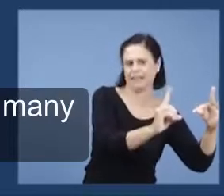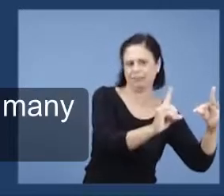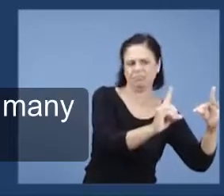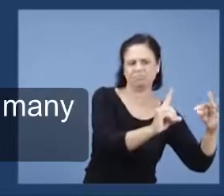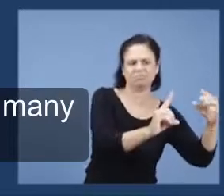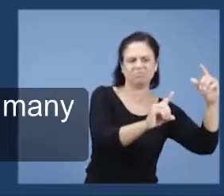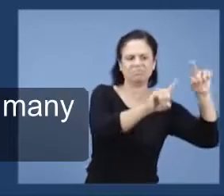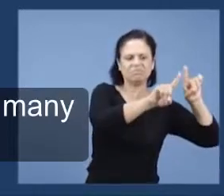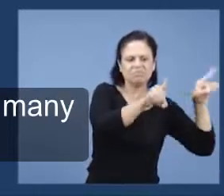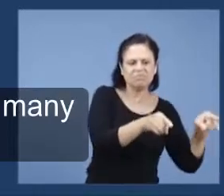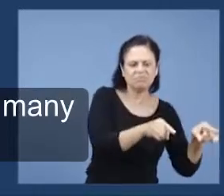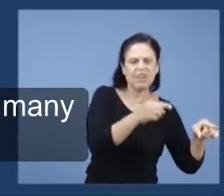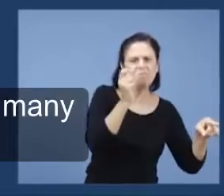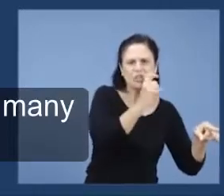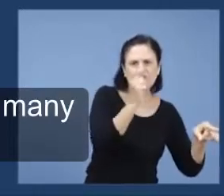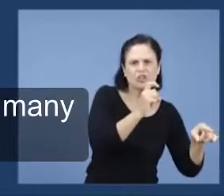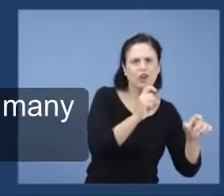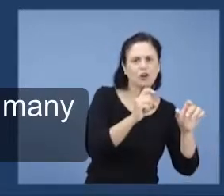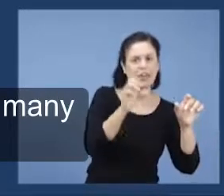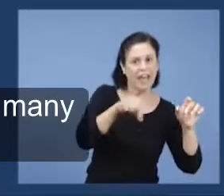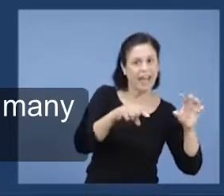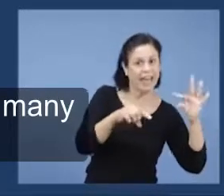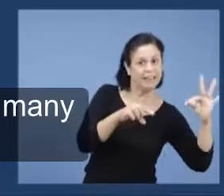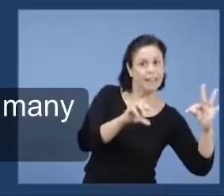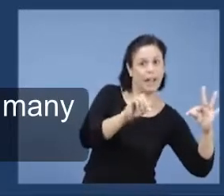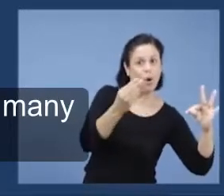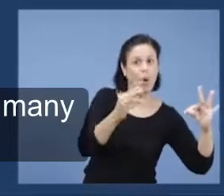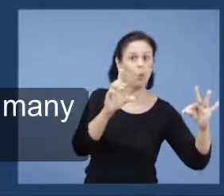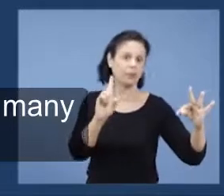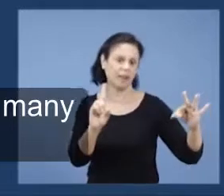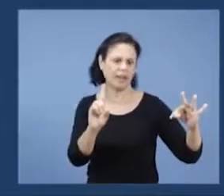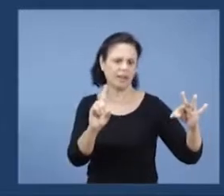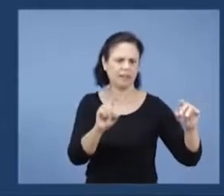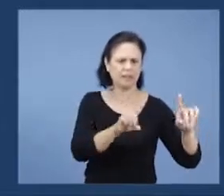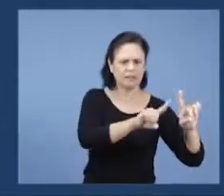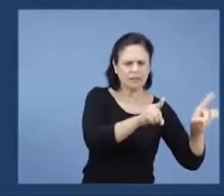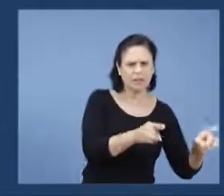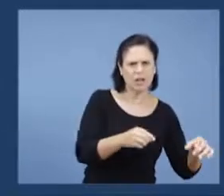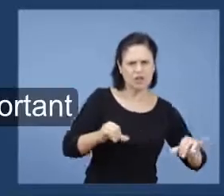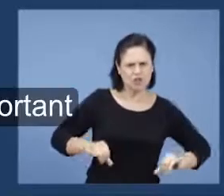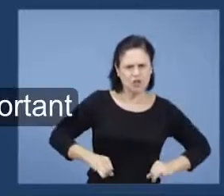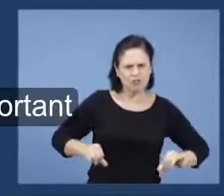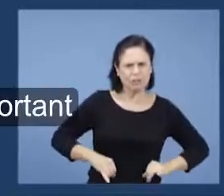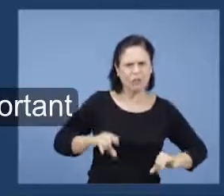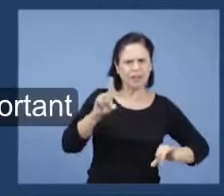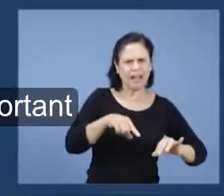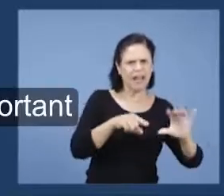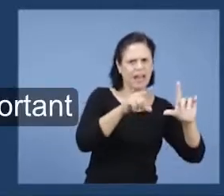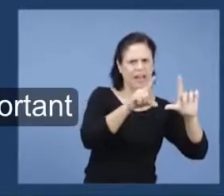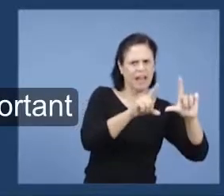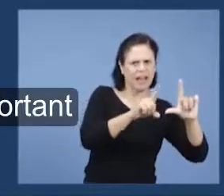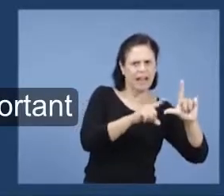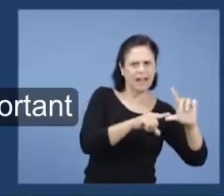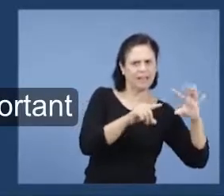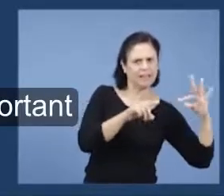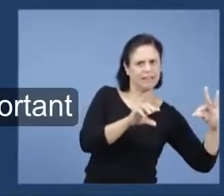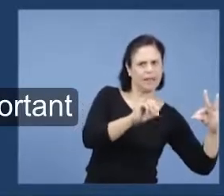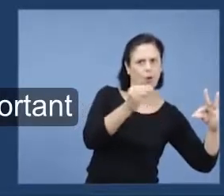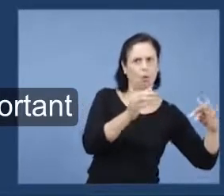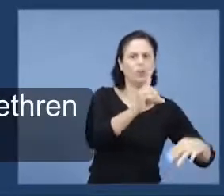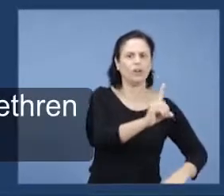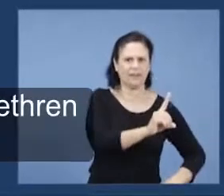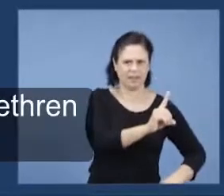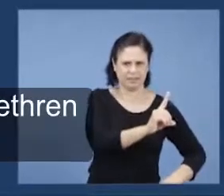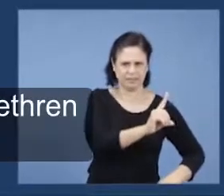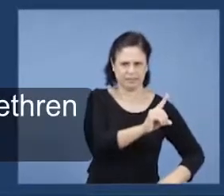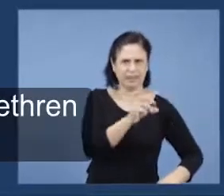ou se refere a doutrina? Então nós vamos ter aí, e leitura do texto aqui de Atos aqui que é